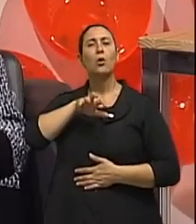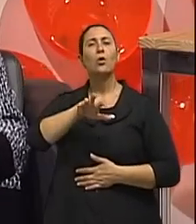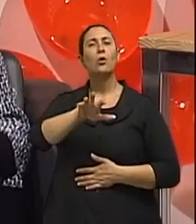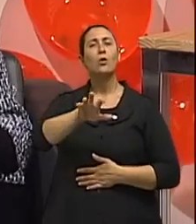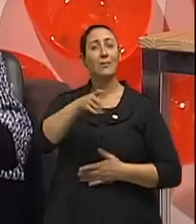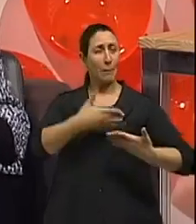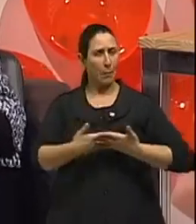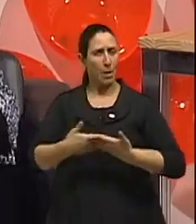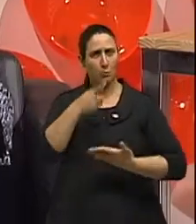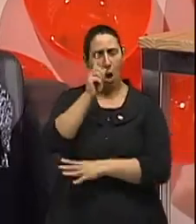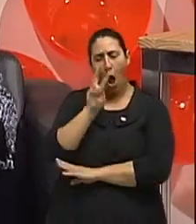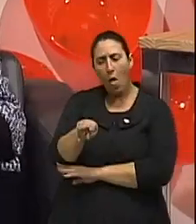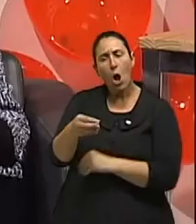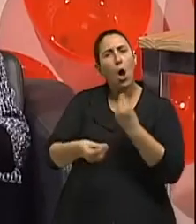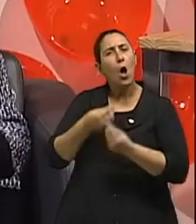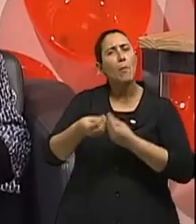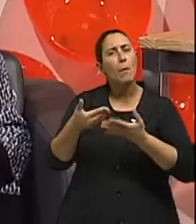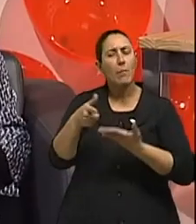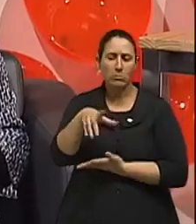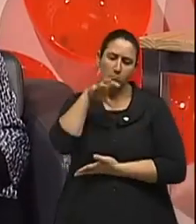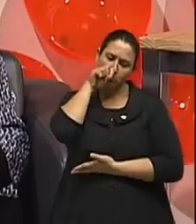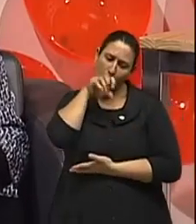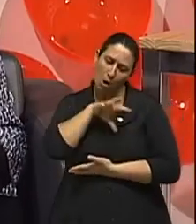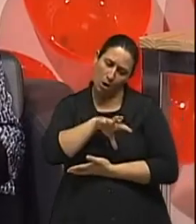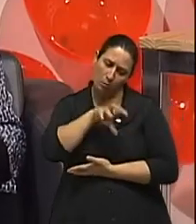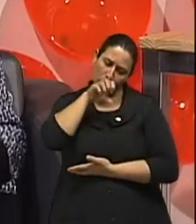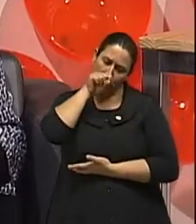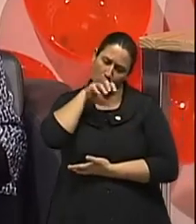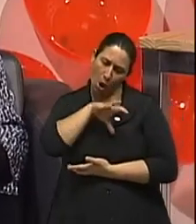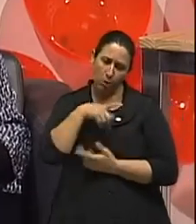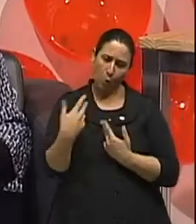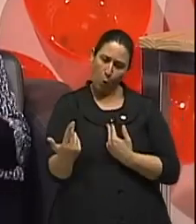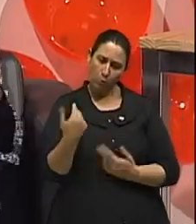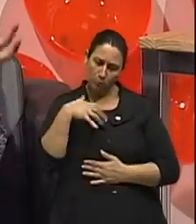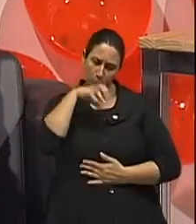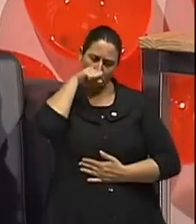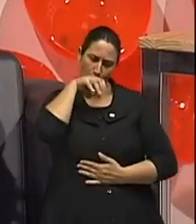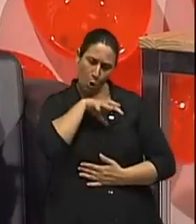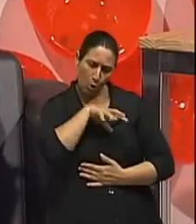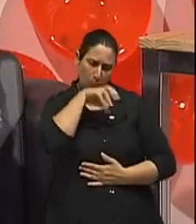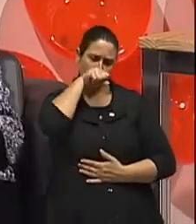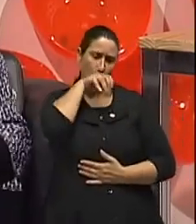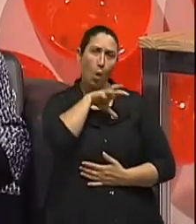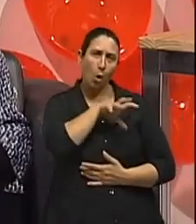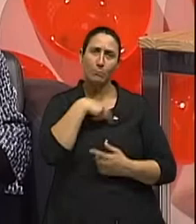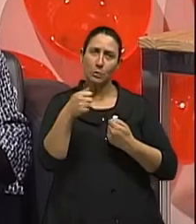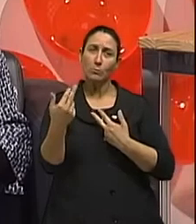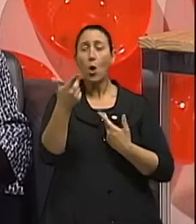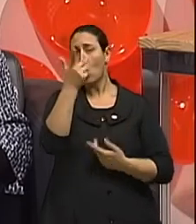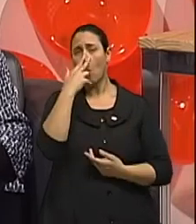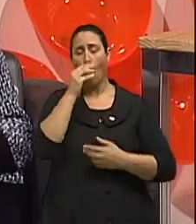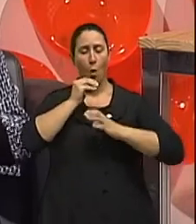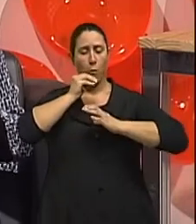casa, já pode imaginar o bebezinho inspirando e expirando. Isso. Ou se não, imagina um balão. Então, o balão nós enchemos por baixo. Então,